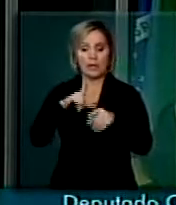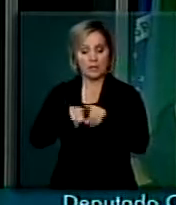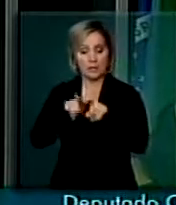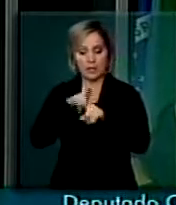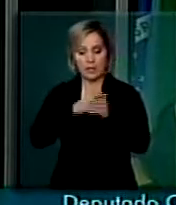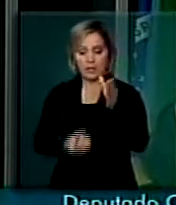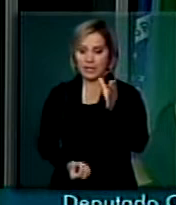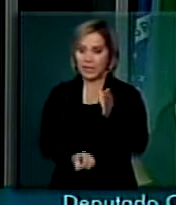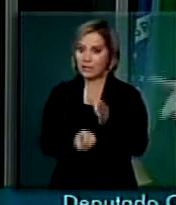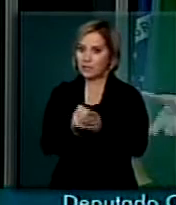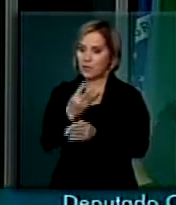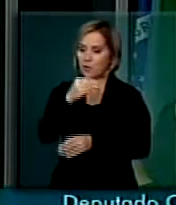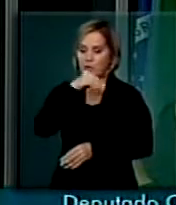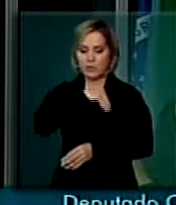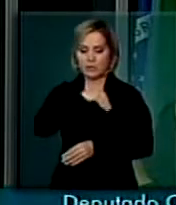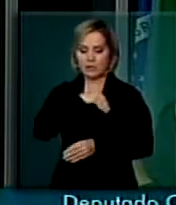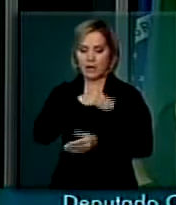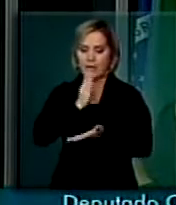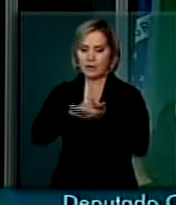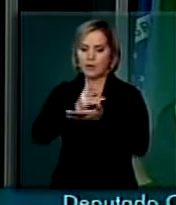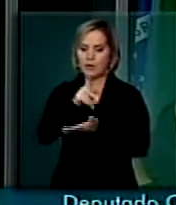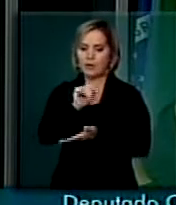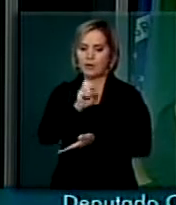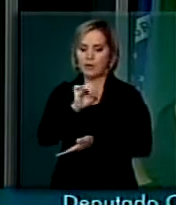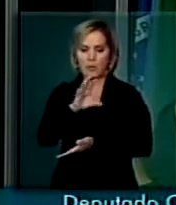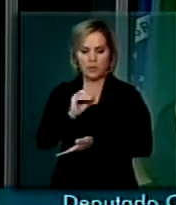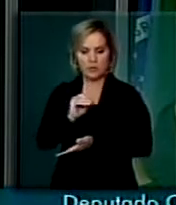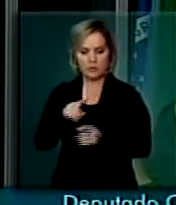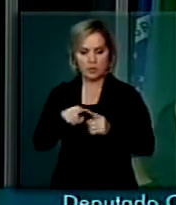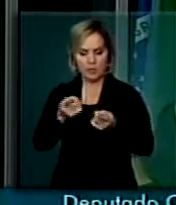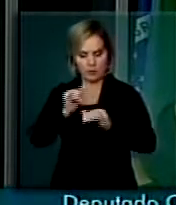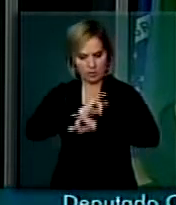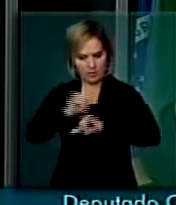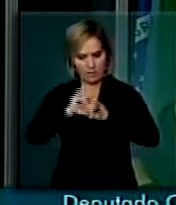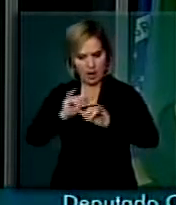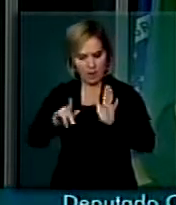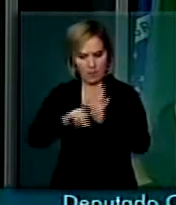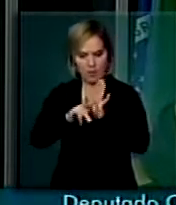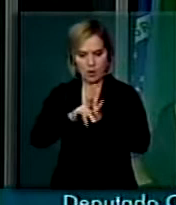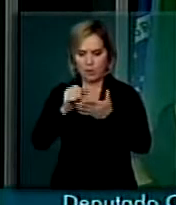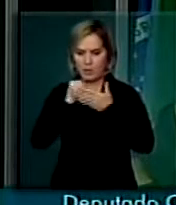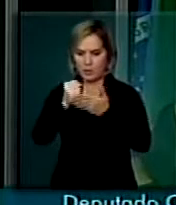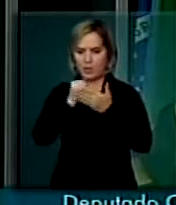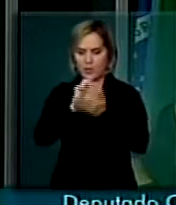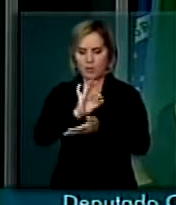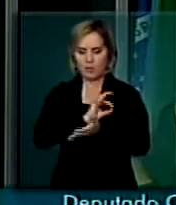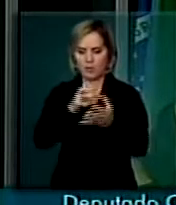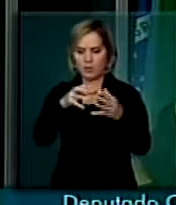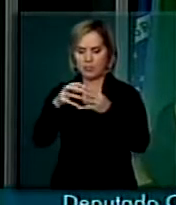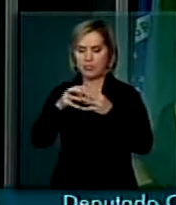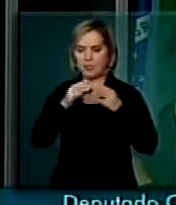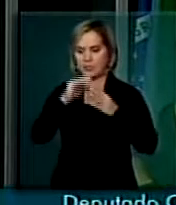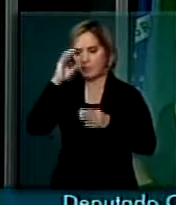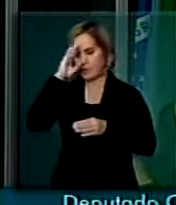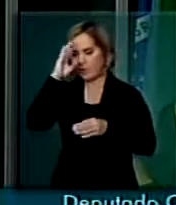PEC 300. Mas a sanção disso aqui não procede. nós, representando a Frente Parlamentar em Defesa dos Bombeiros e Policiais Militares, o